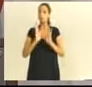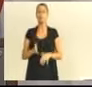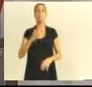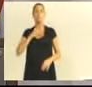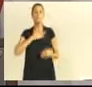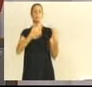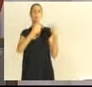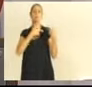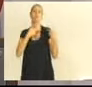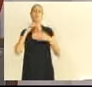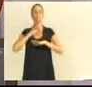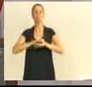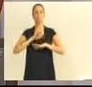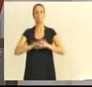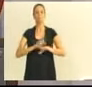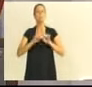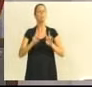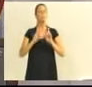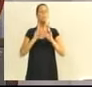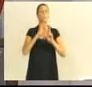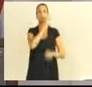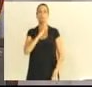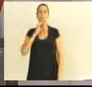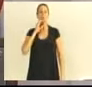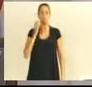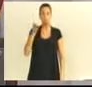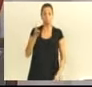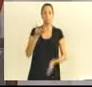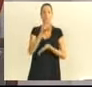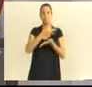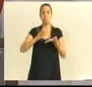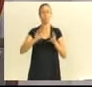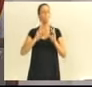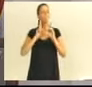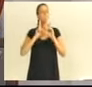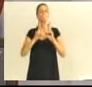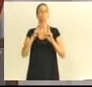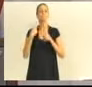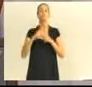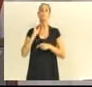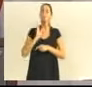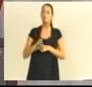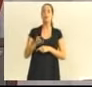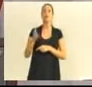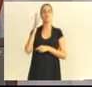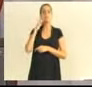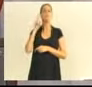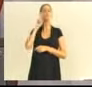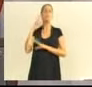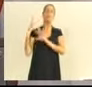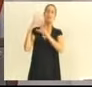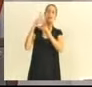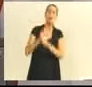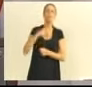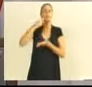Mas eu espero, sinceramente, vereador César, que Vossa Excelência assine o pedido de CPI. Eu espero, pelo seu histórico de luta, pelo seu ter sido promotor de justiça,